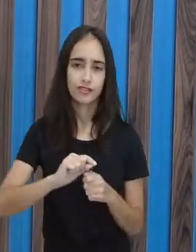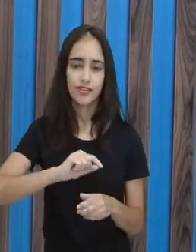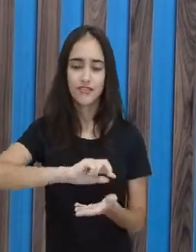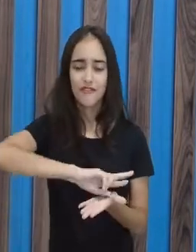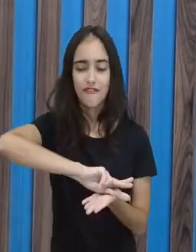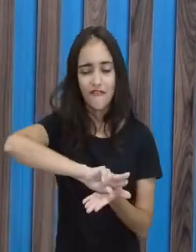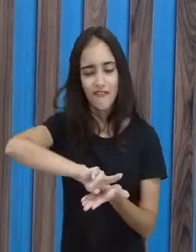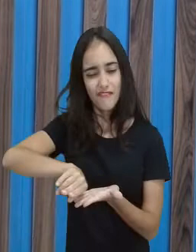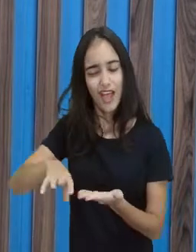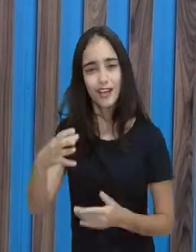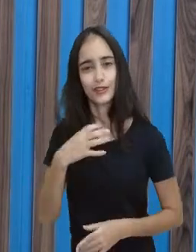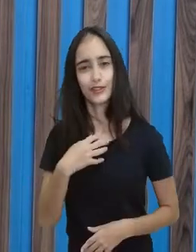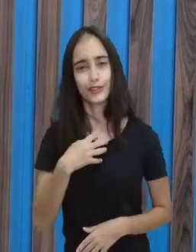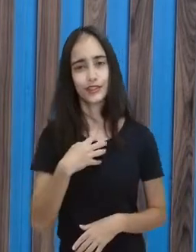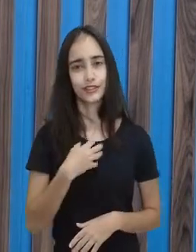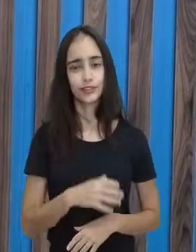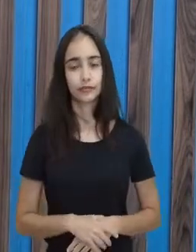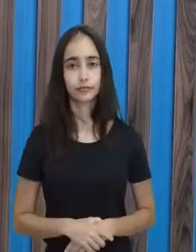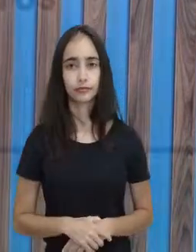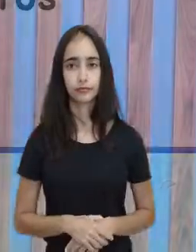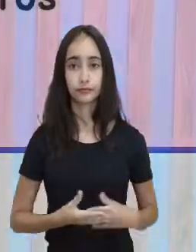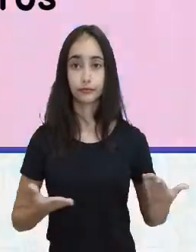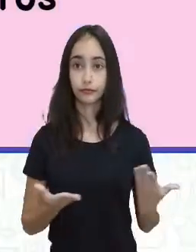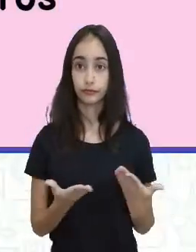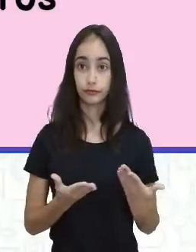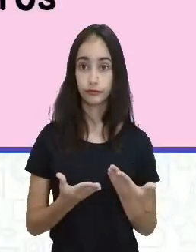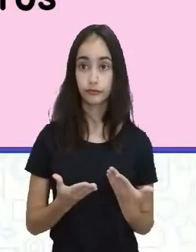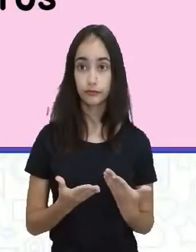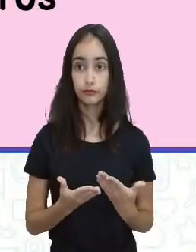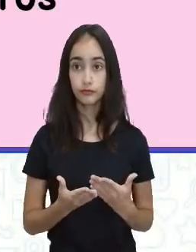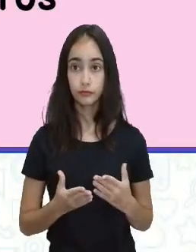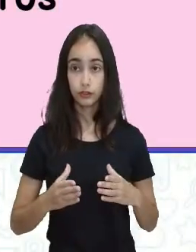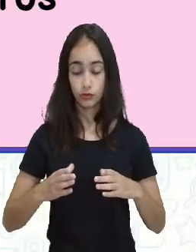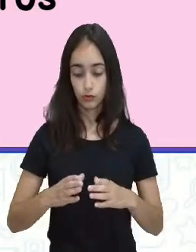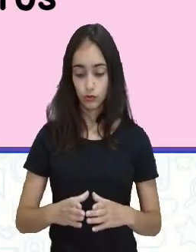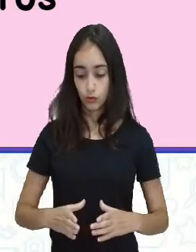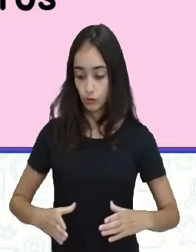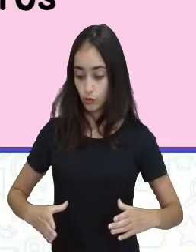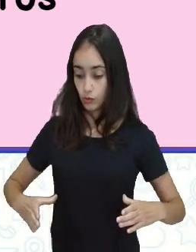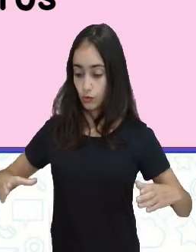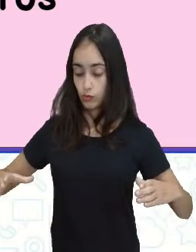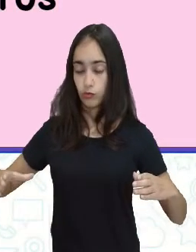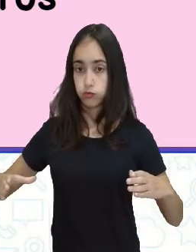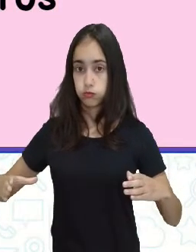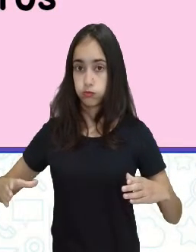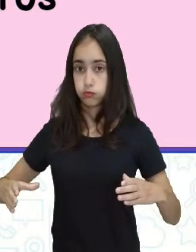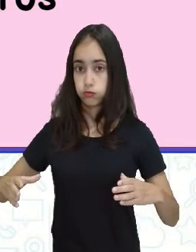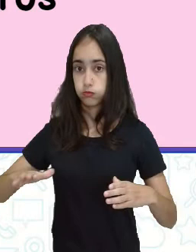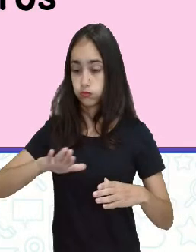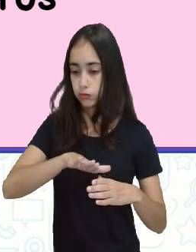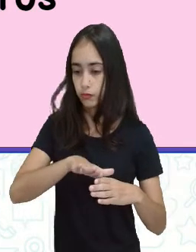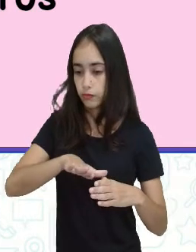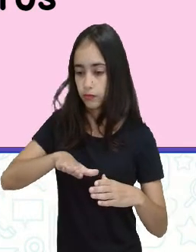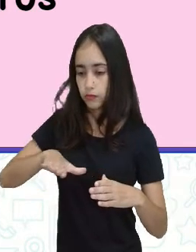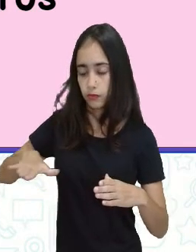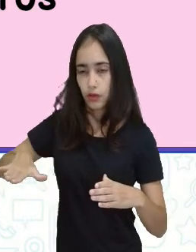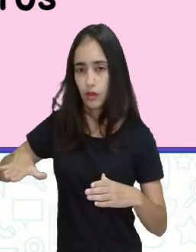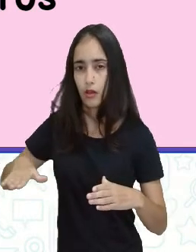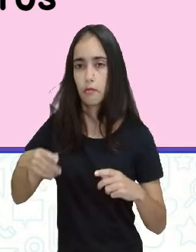Olha só, gente. Para encher um tanque, são necessários 60 baldes, 6 litros de cada um. forem usados